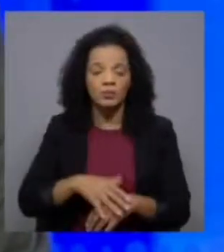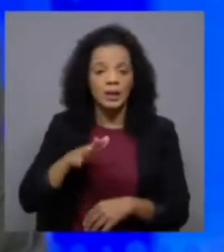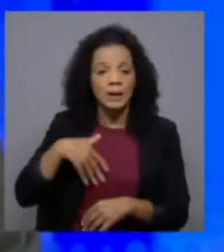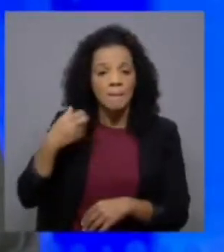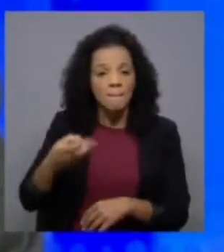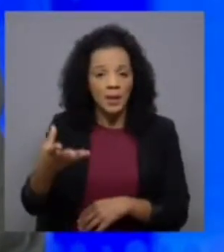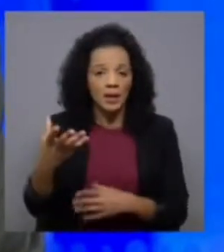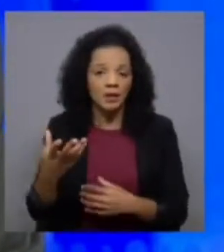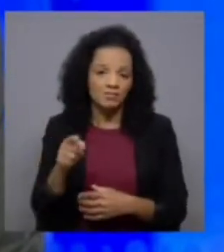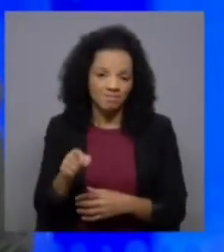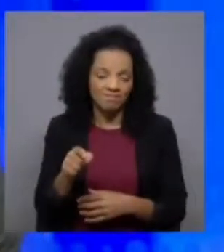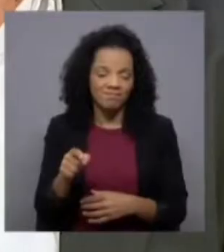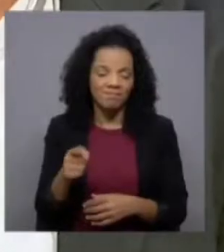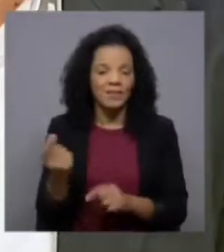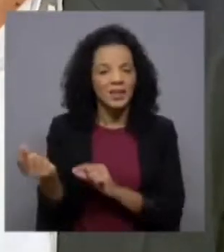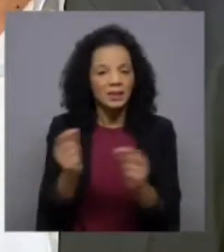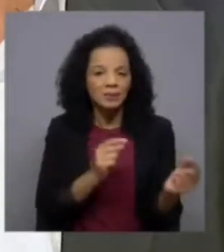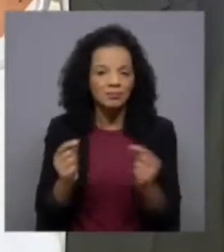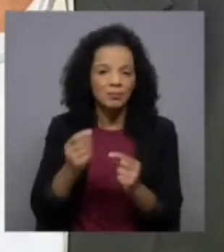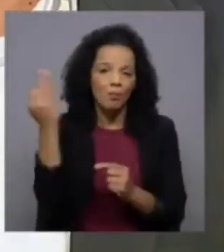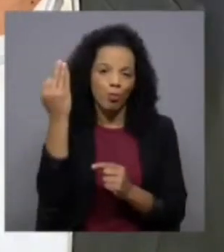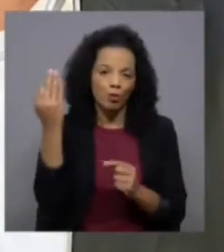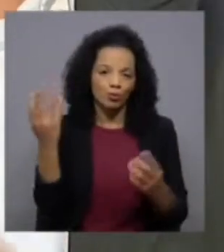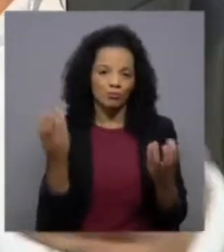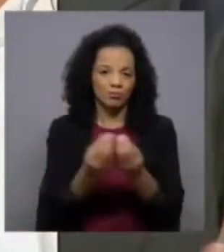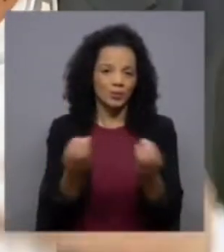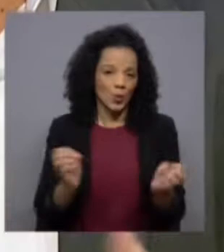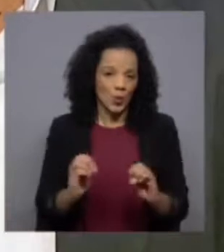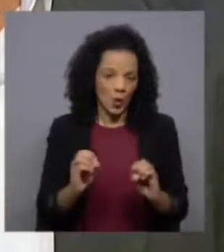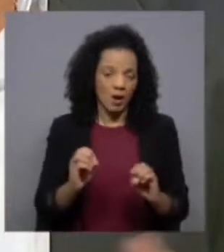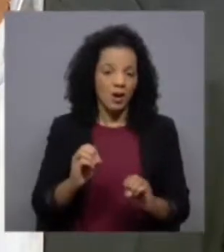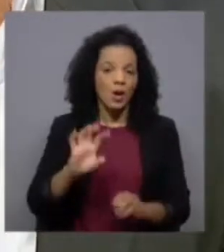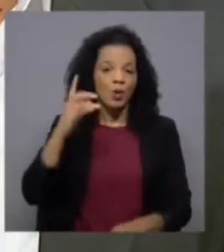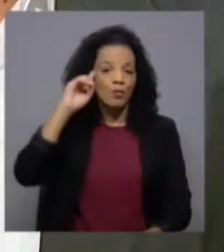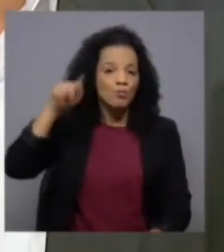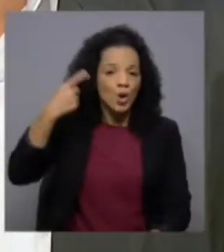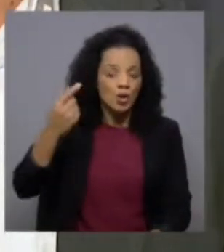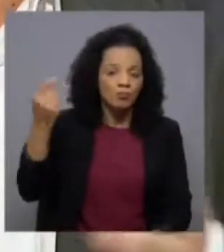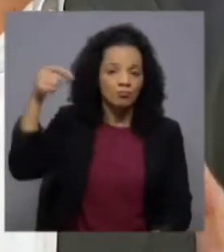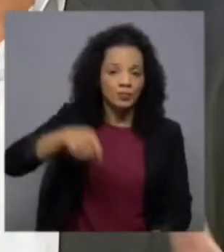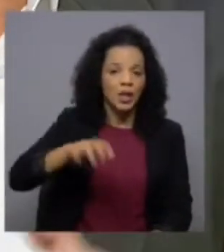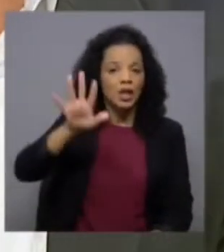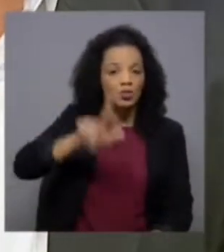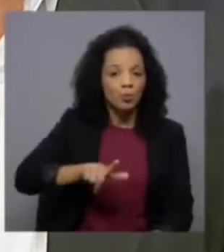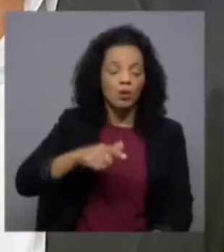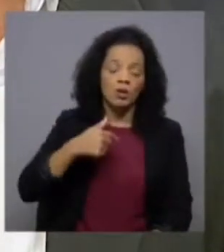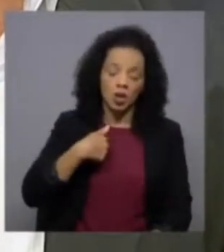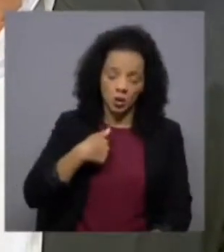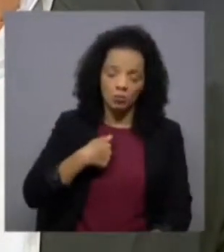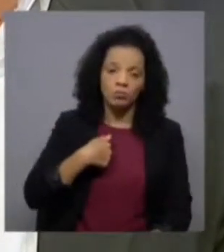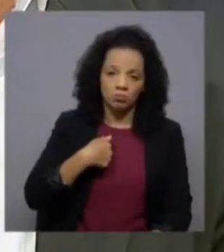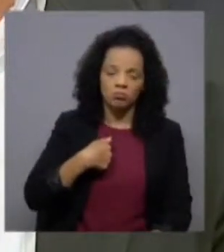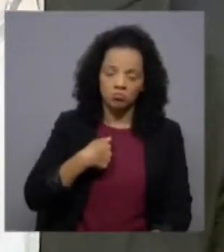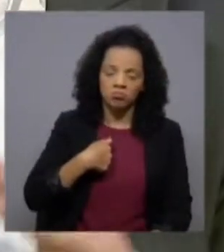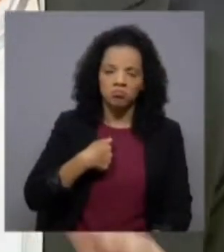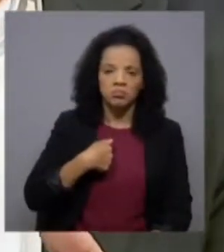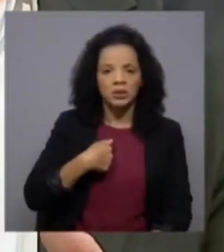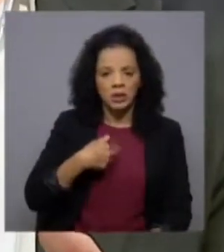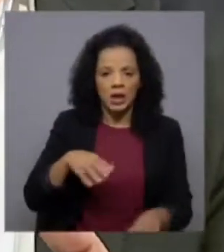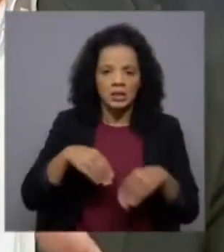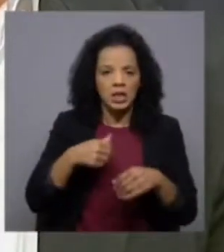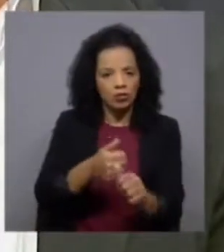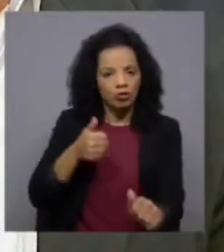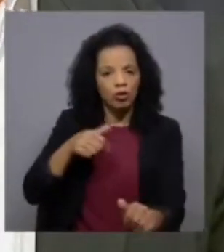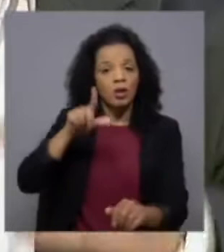com o meu parceiro de debate no Porto, quando soube que não tinha disponibilidade para vir a Lisboa, disponibilizei-me para fazer o debate remotamente, mas